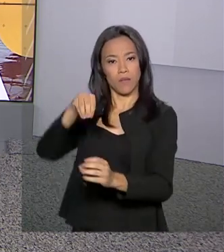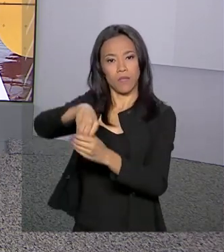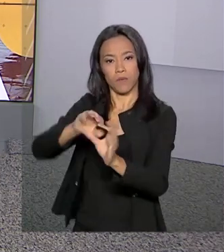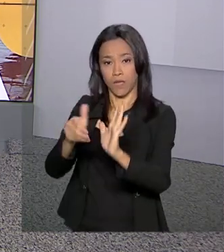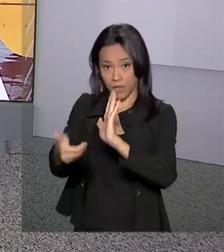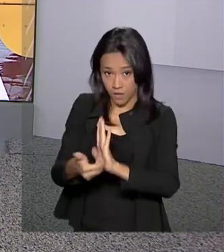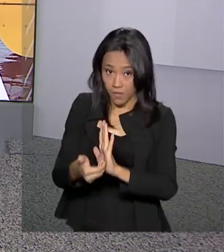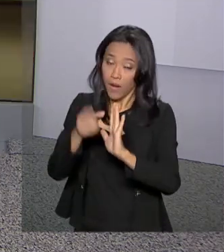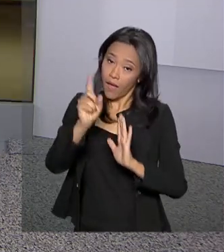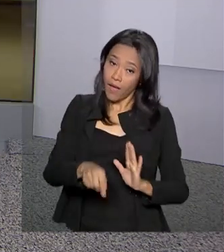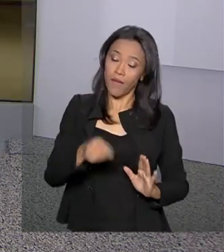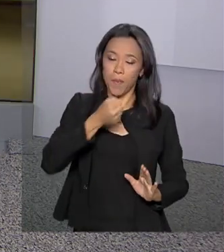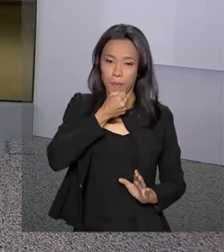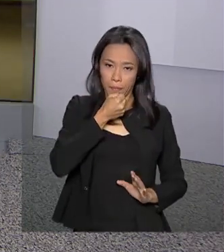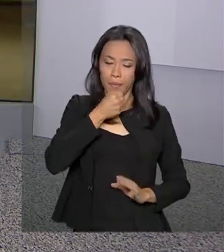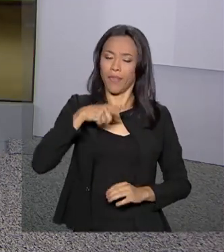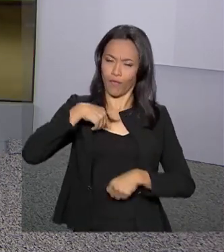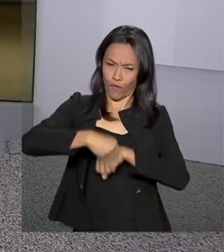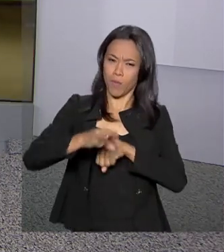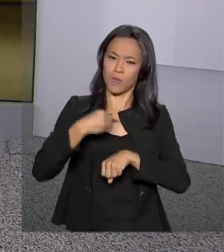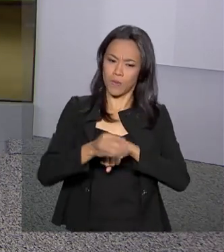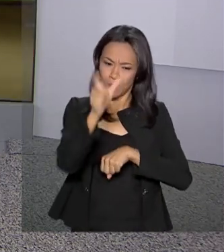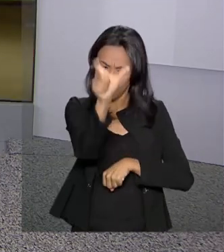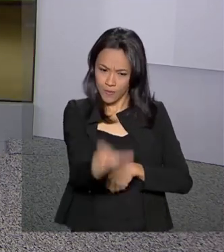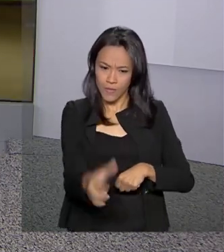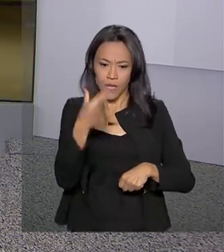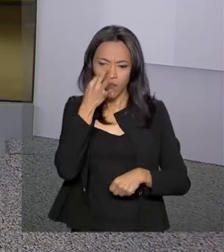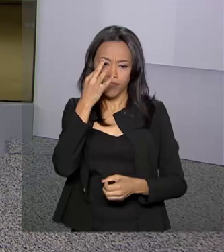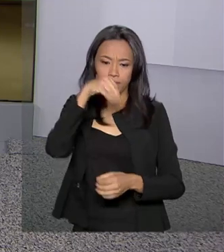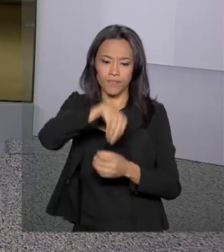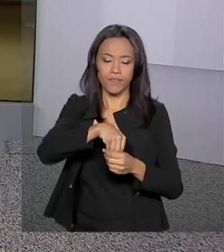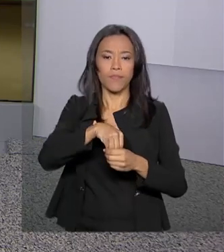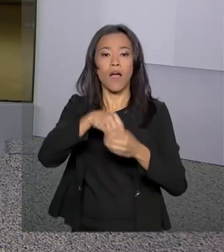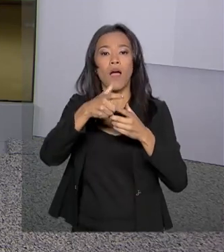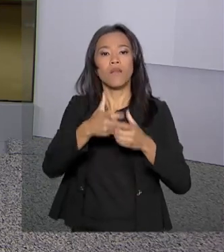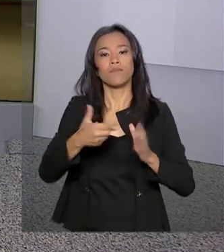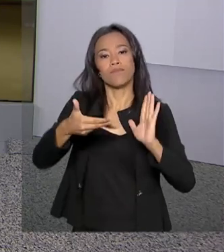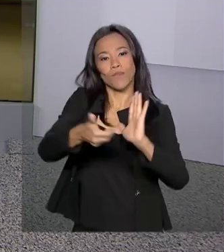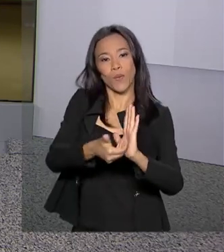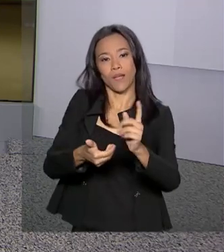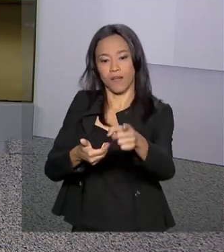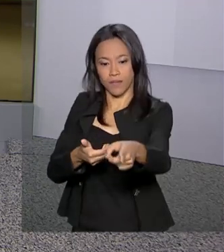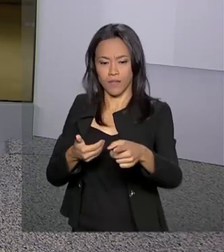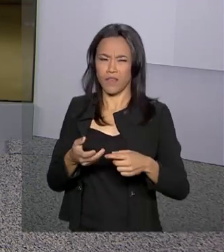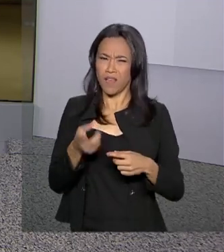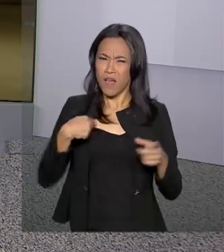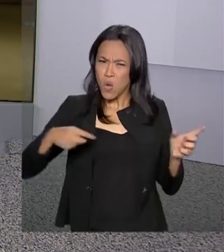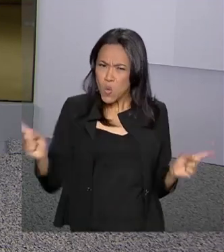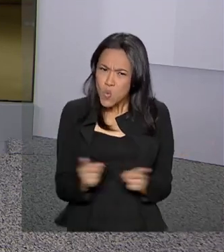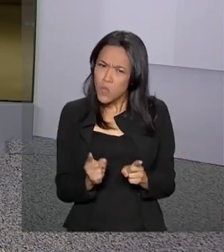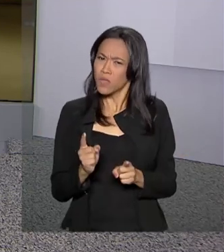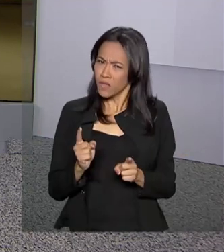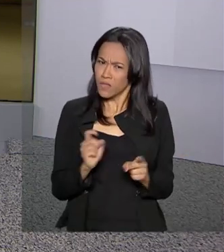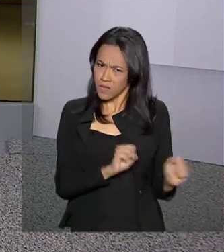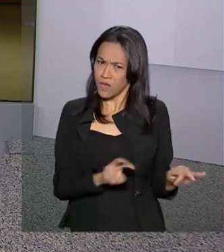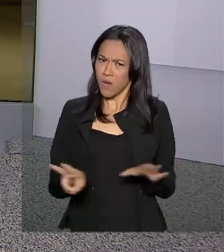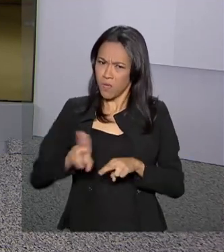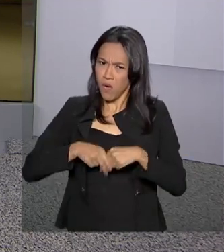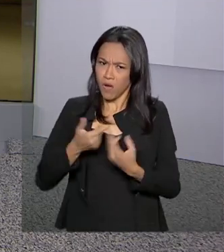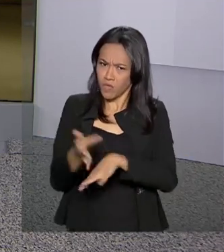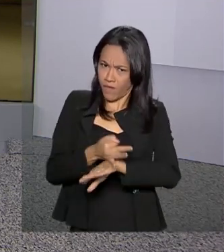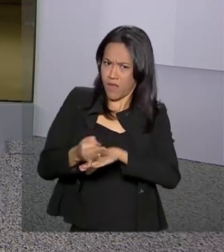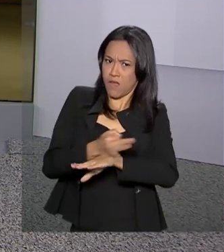Selma Dias, que tem outras informações, ela está lá no Congresso. Oi, Selma, bom dia para você. Essa semana está mais curta por conta do feriado, né? Isso vai